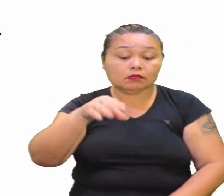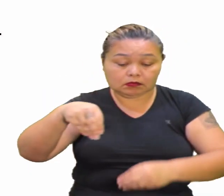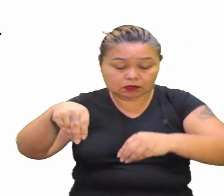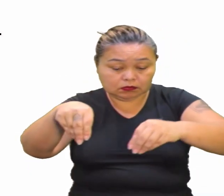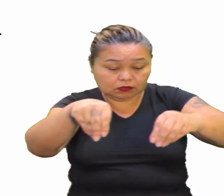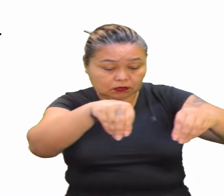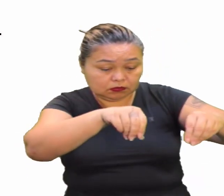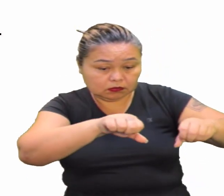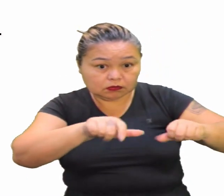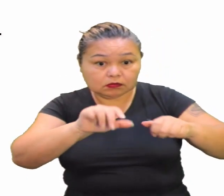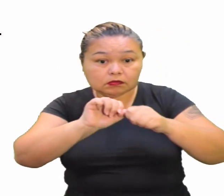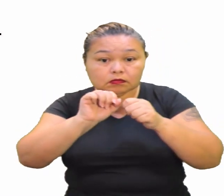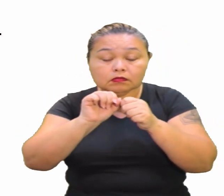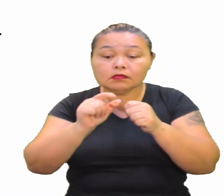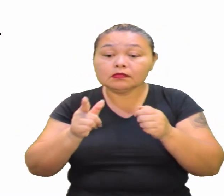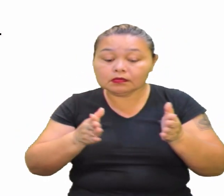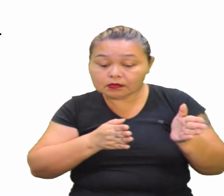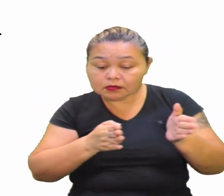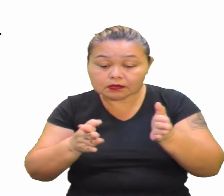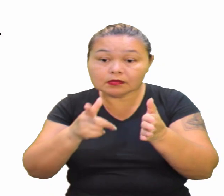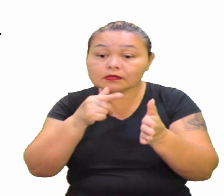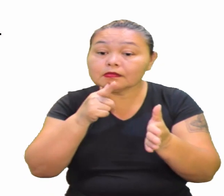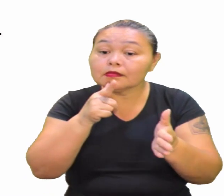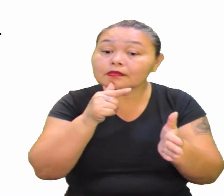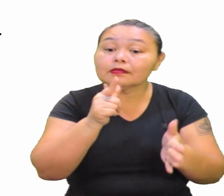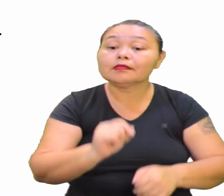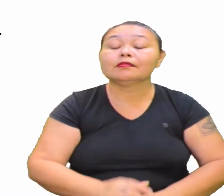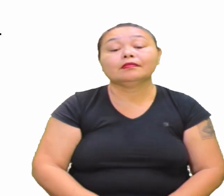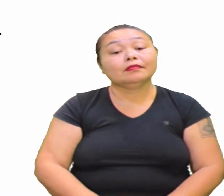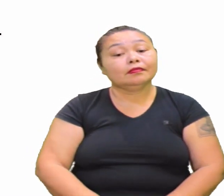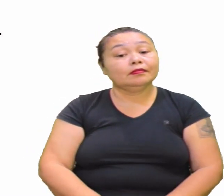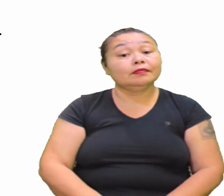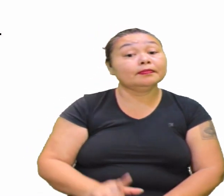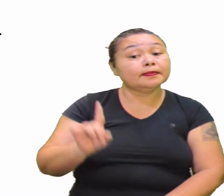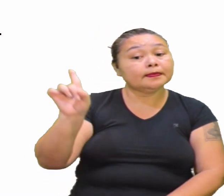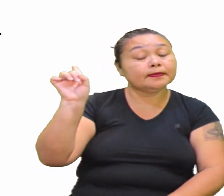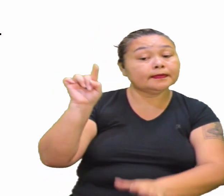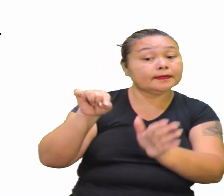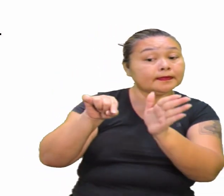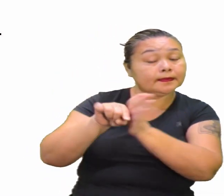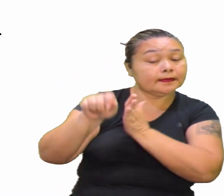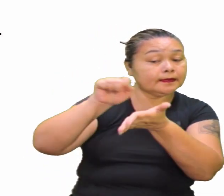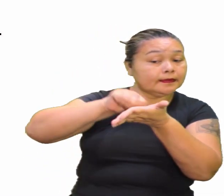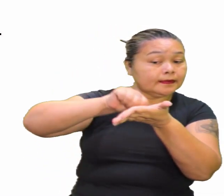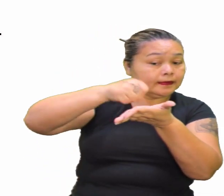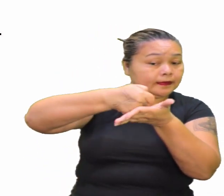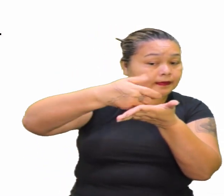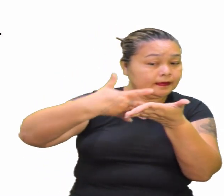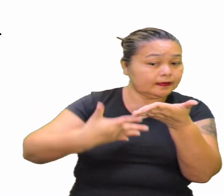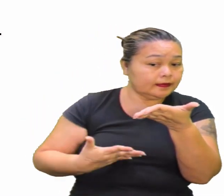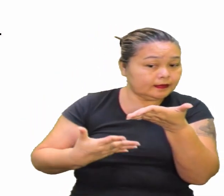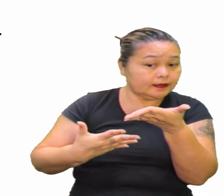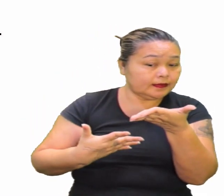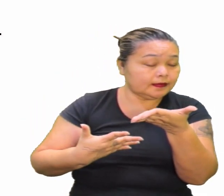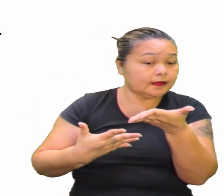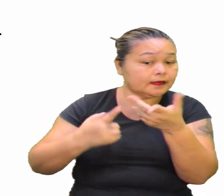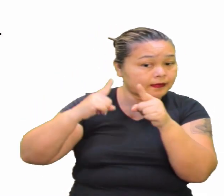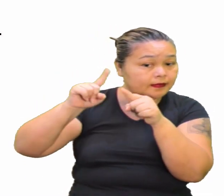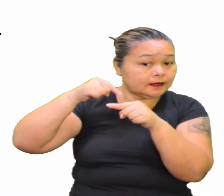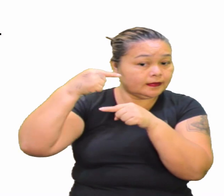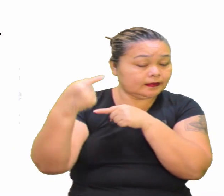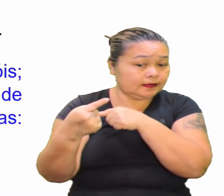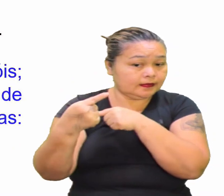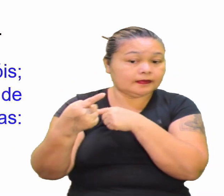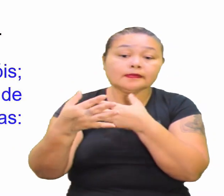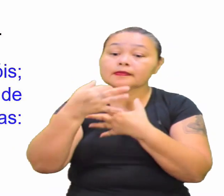solo E dos recursos Hídricos É uma questão aberta Vou abrir ela aqui Pra vocês E a gente